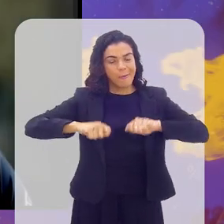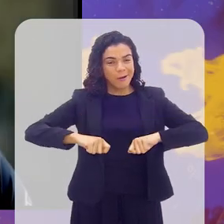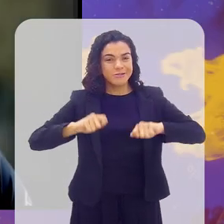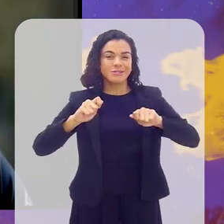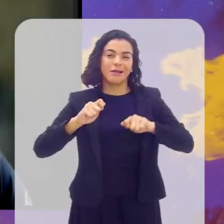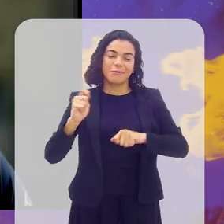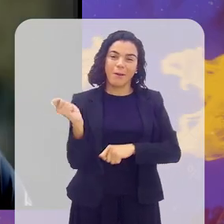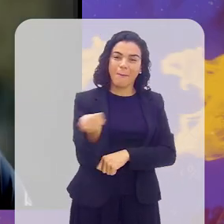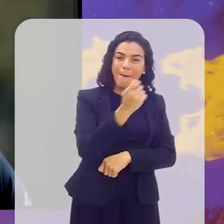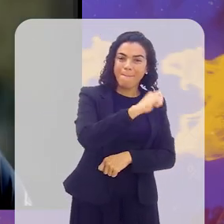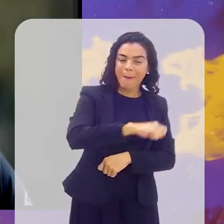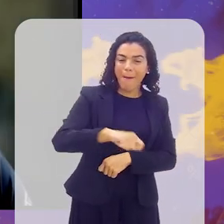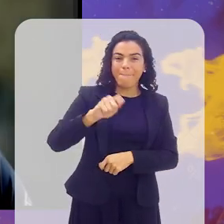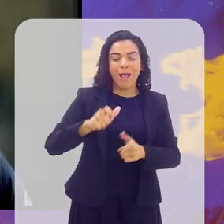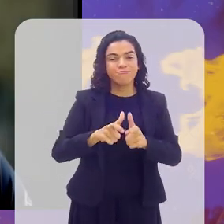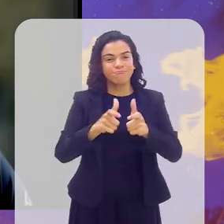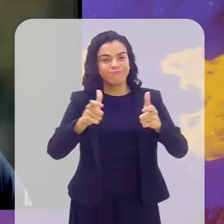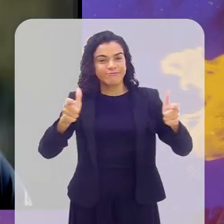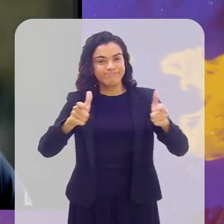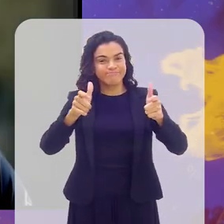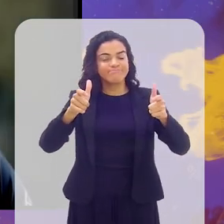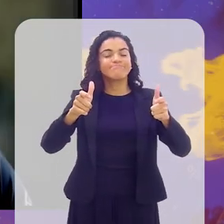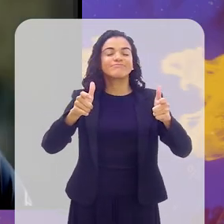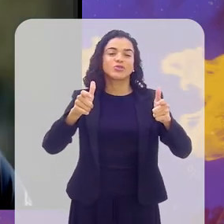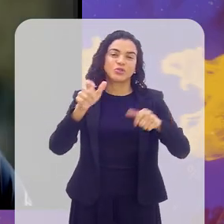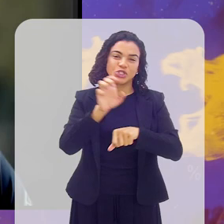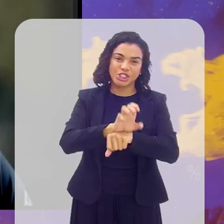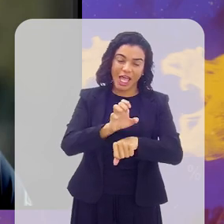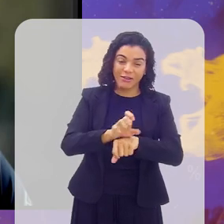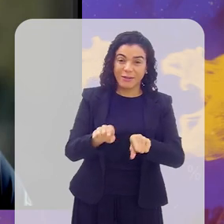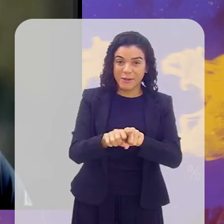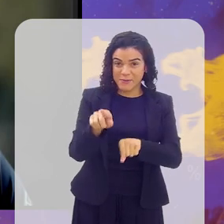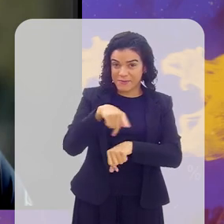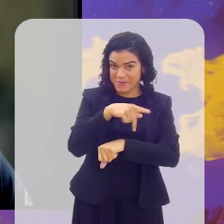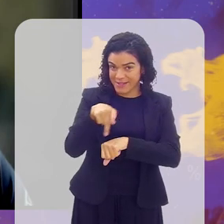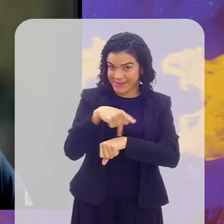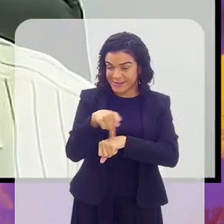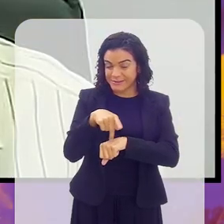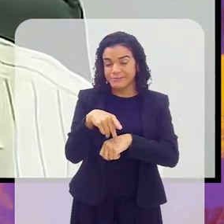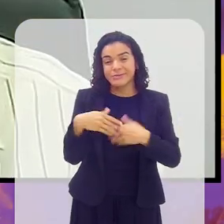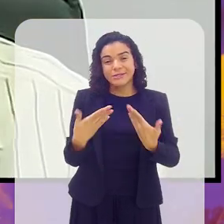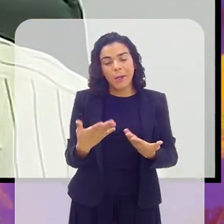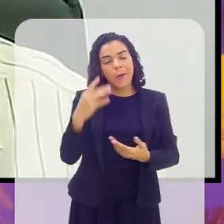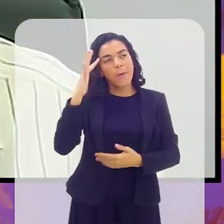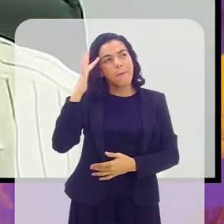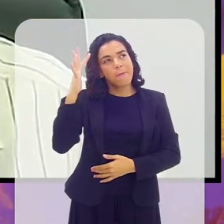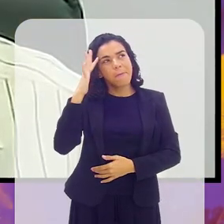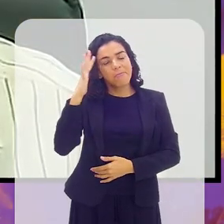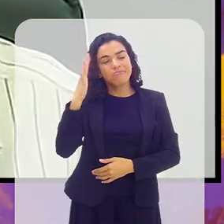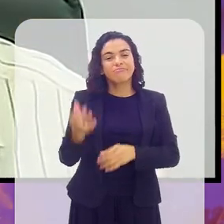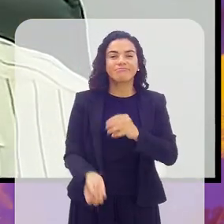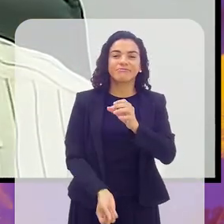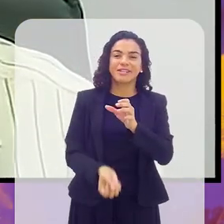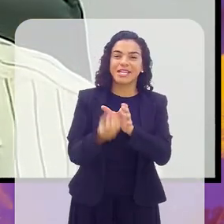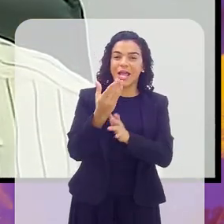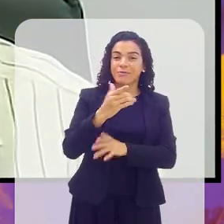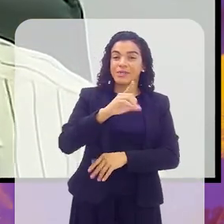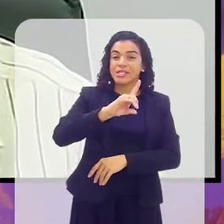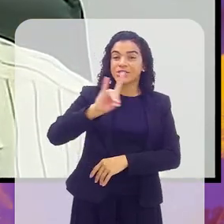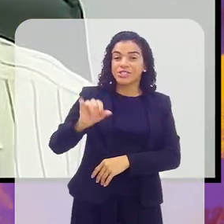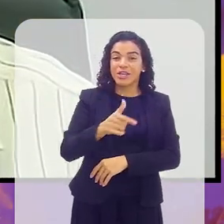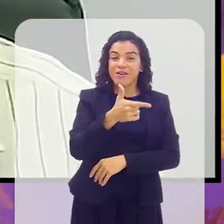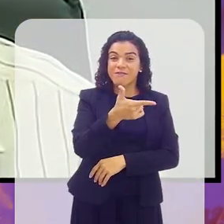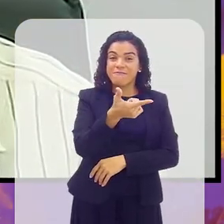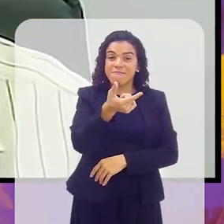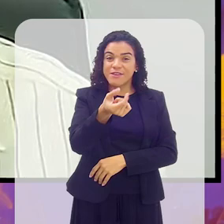Beach Tênis dar certo no nosso estado e no nosso país. Então, nós resolvemos criar no dia 20